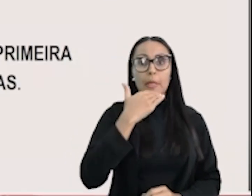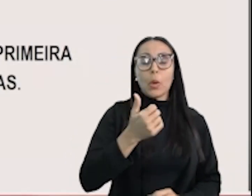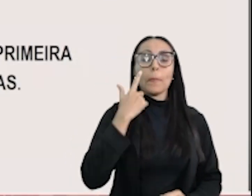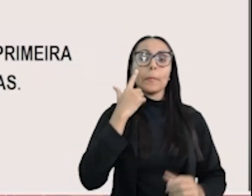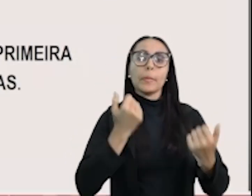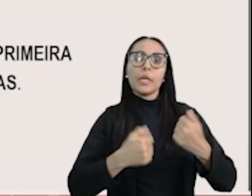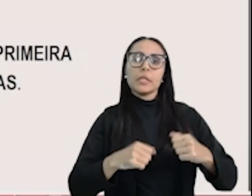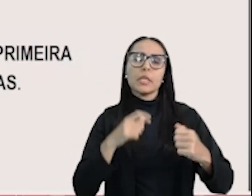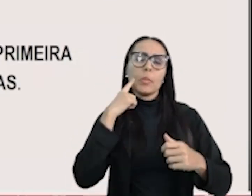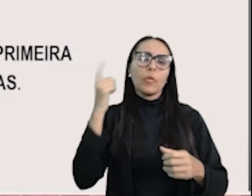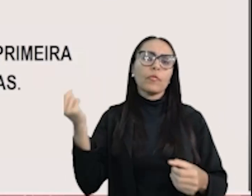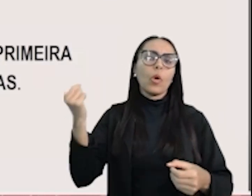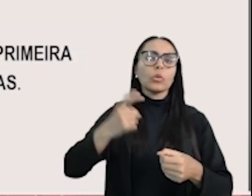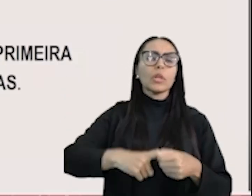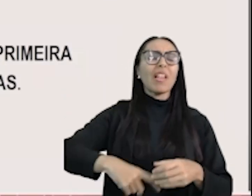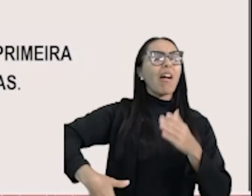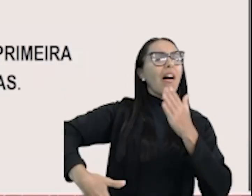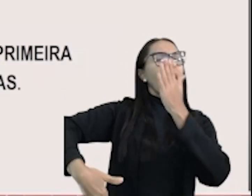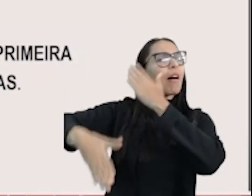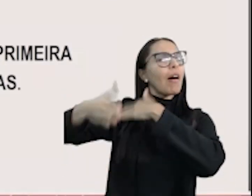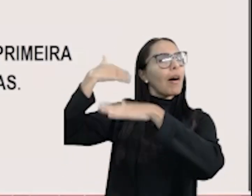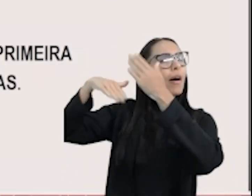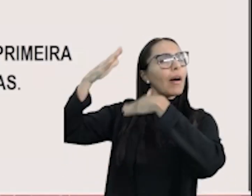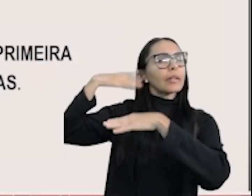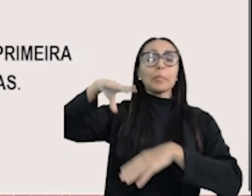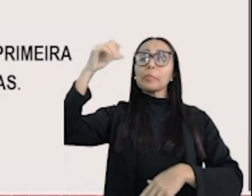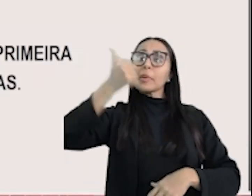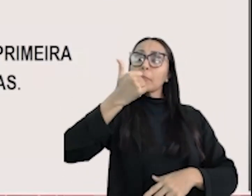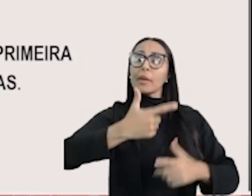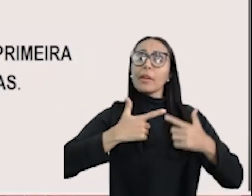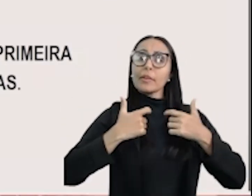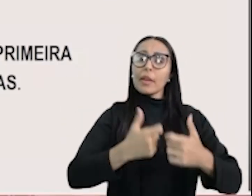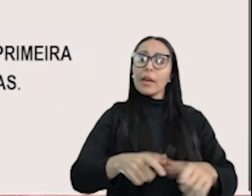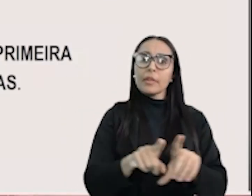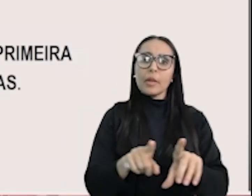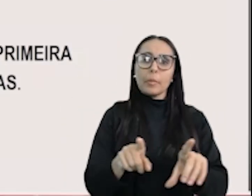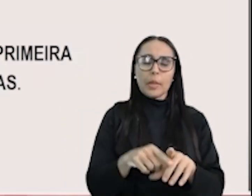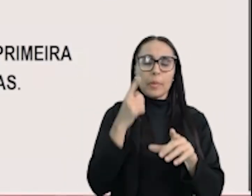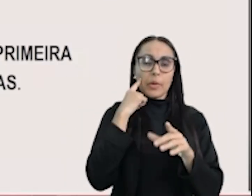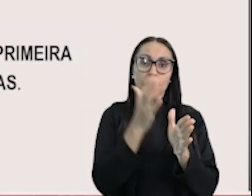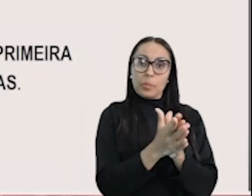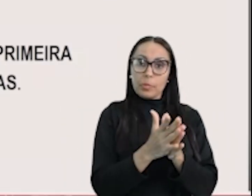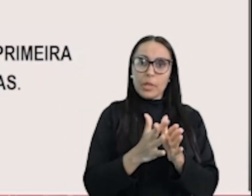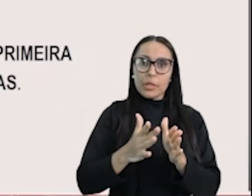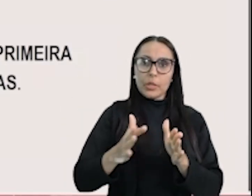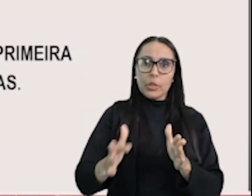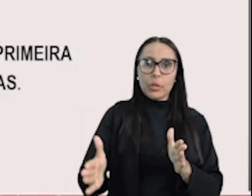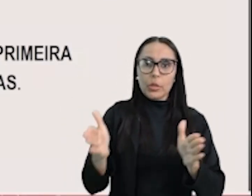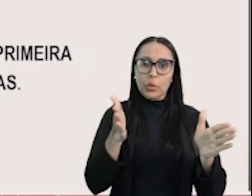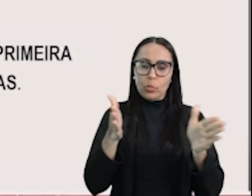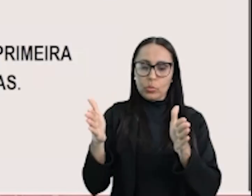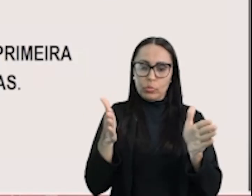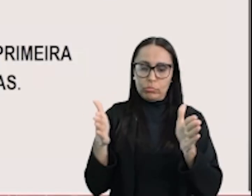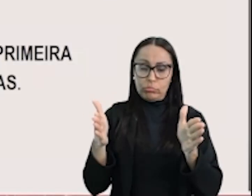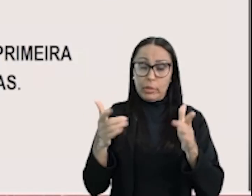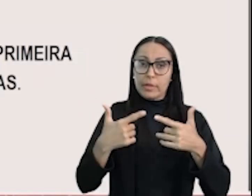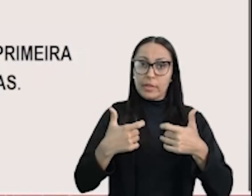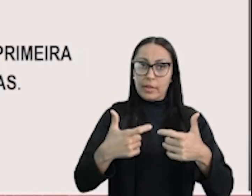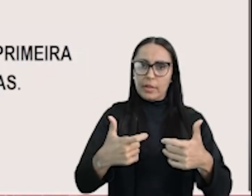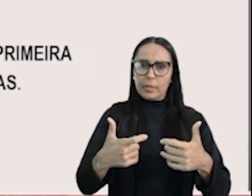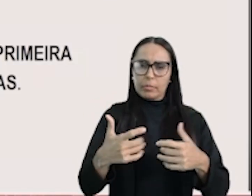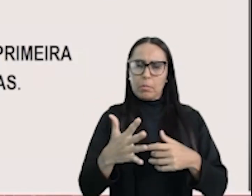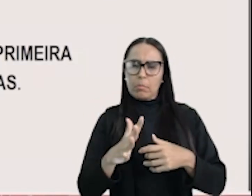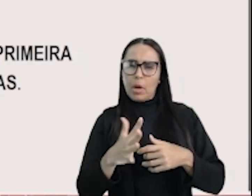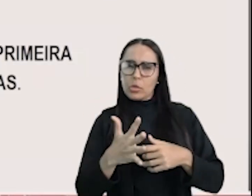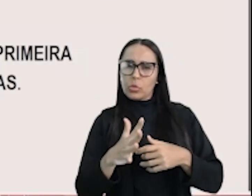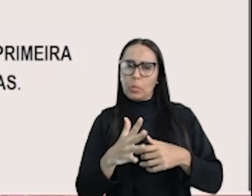precisamos voltar lá para a Primeira Guerra e também para o período entre guerras, por